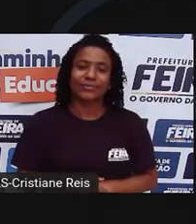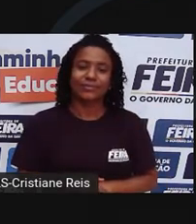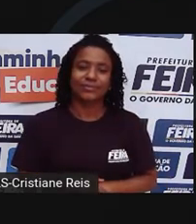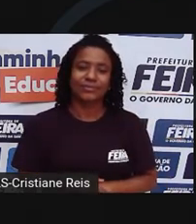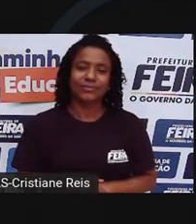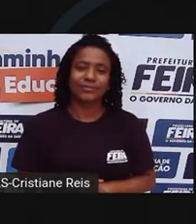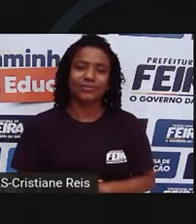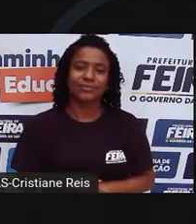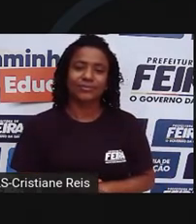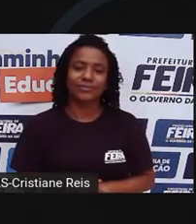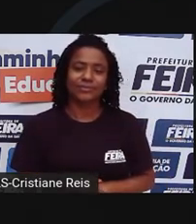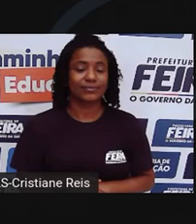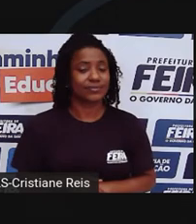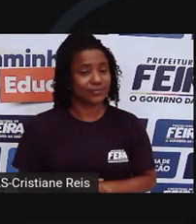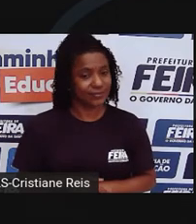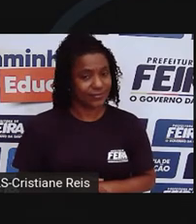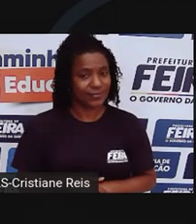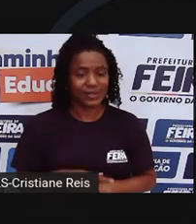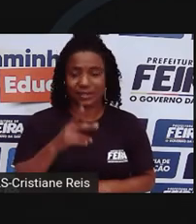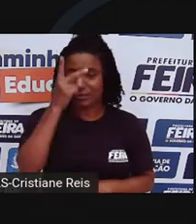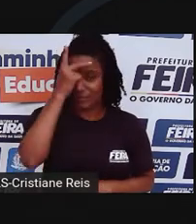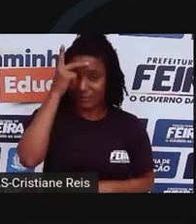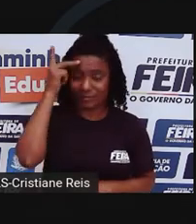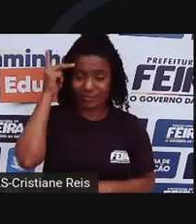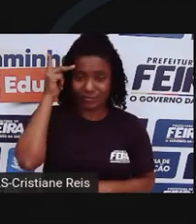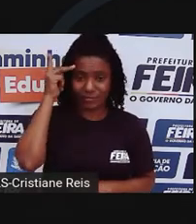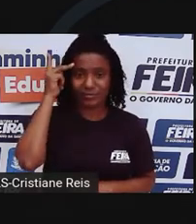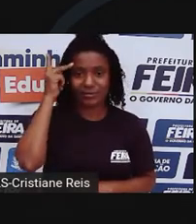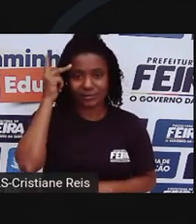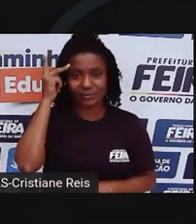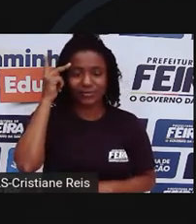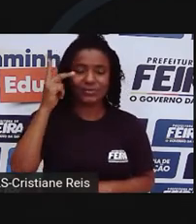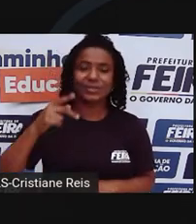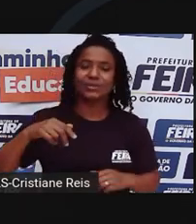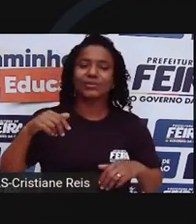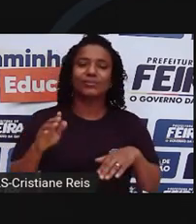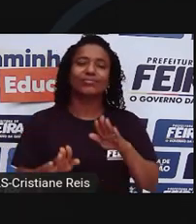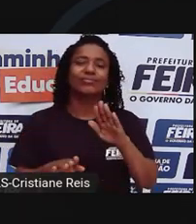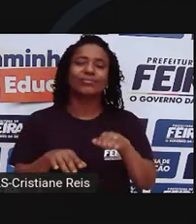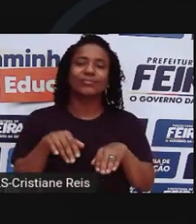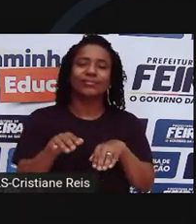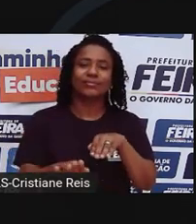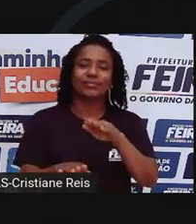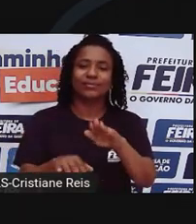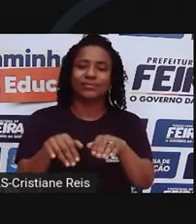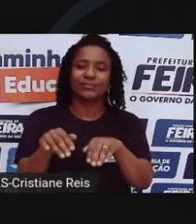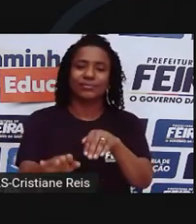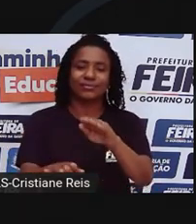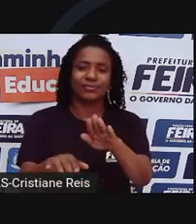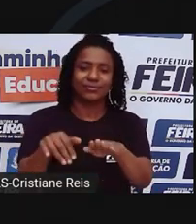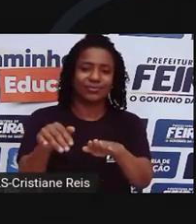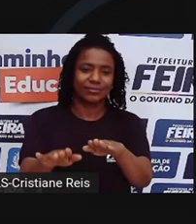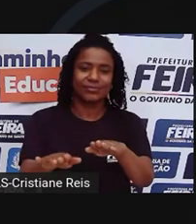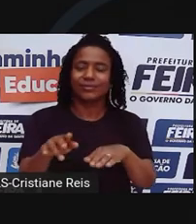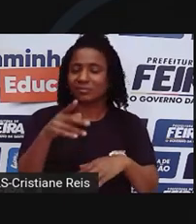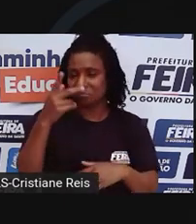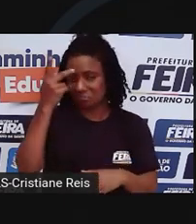As pessoas que estão passeando a pé são chamadas de pedestres ou transeuntes.